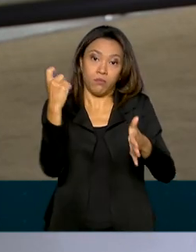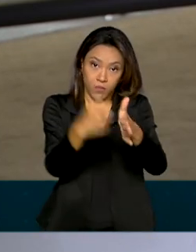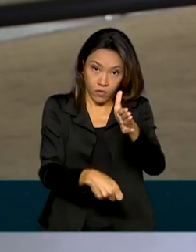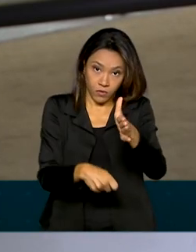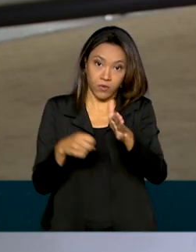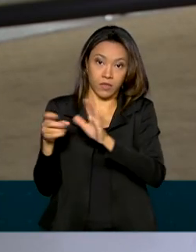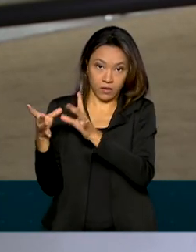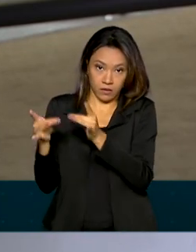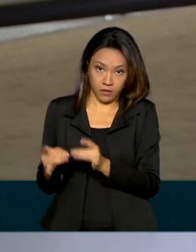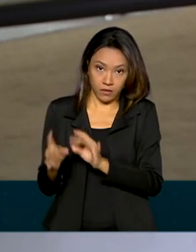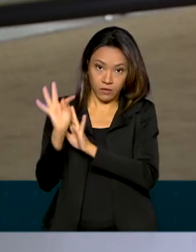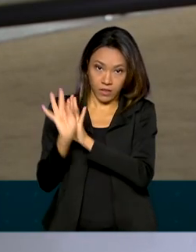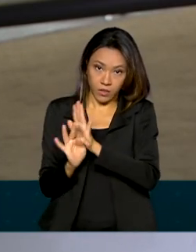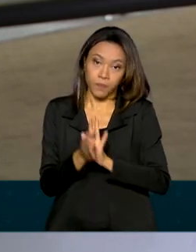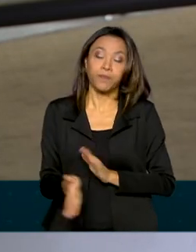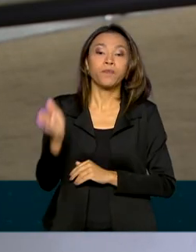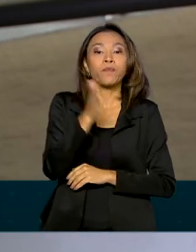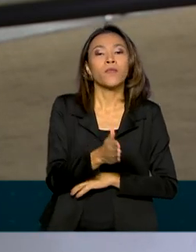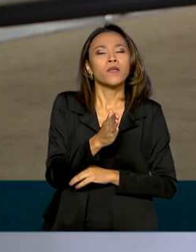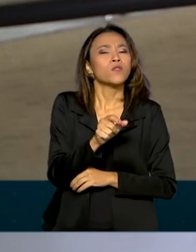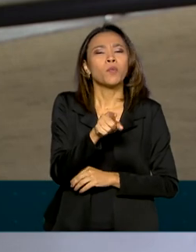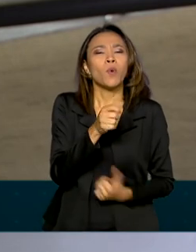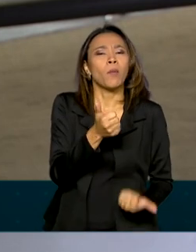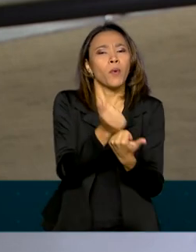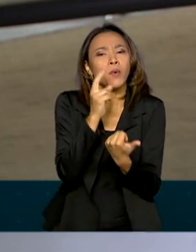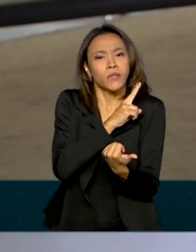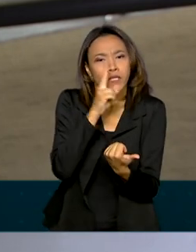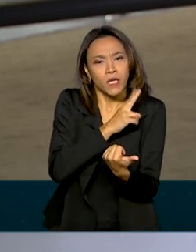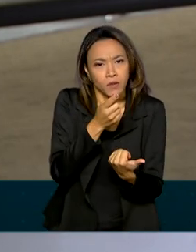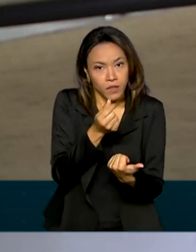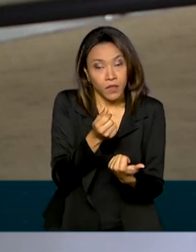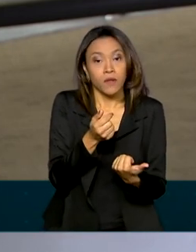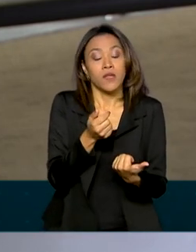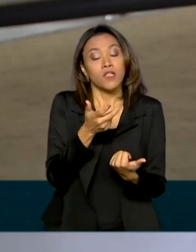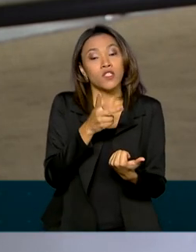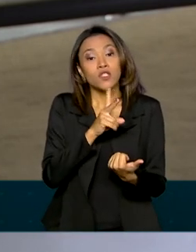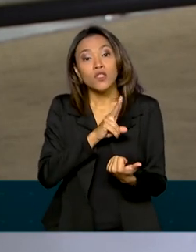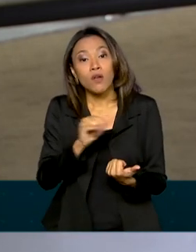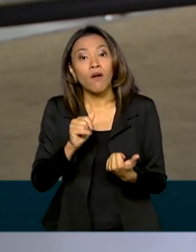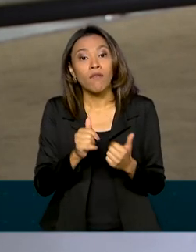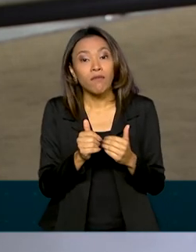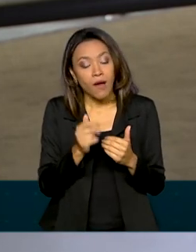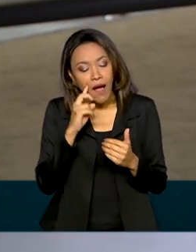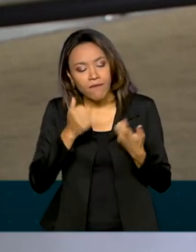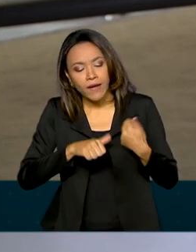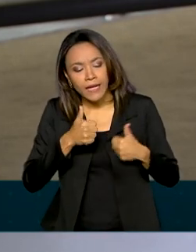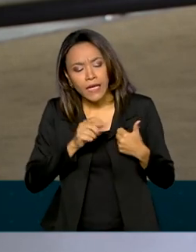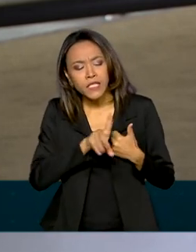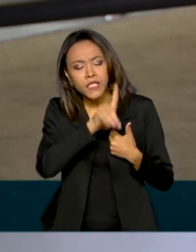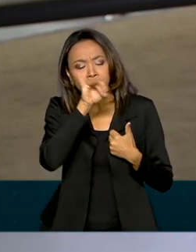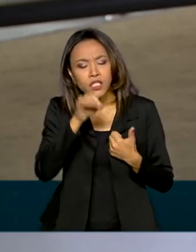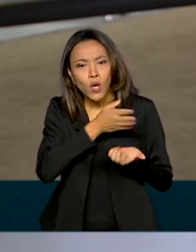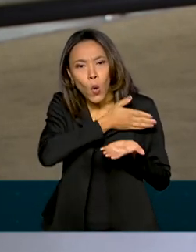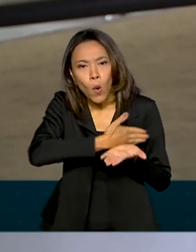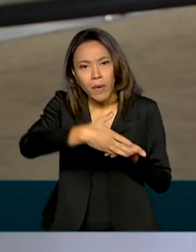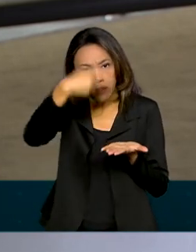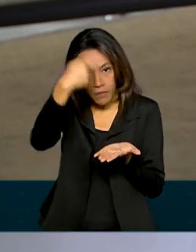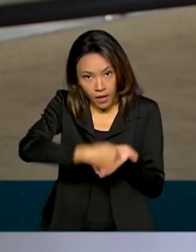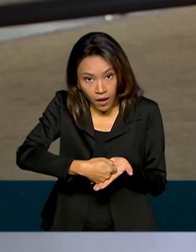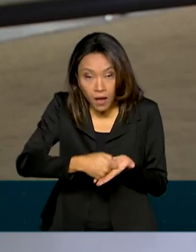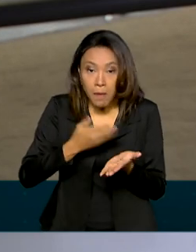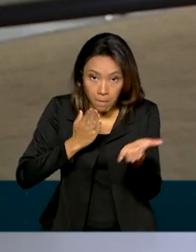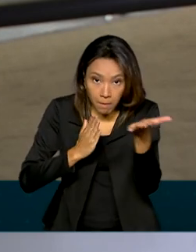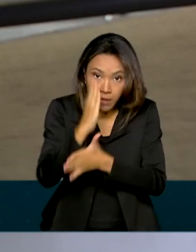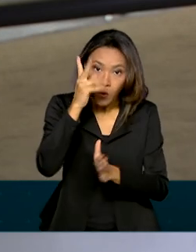ao auxílio emergencial, o Ministério da Economia diz que só vai avaliar quando começa a pagar, quando for aprovada a PEC